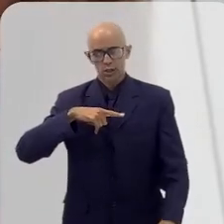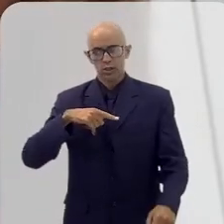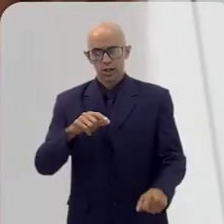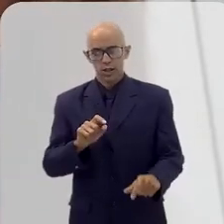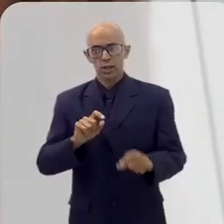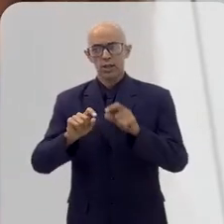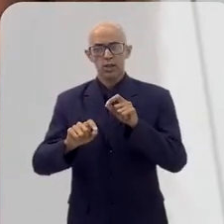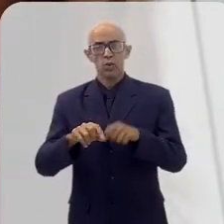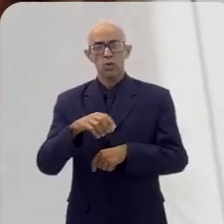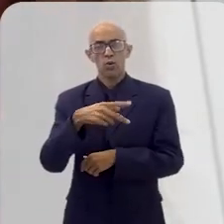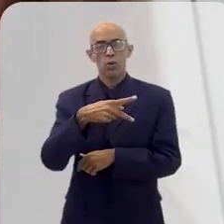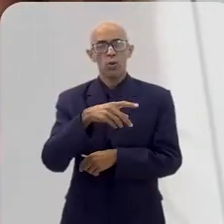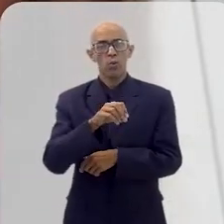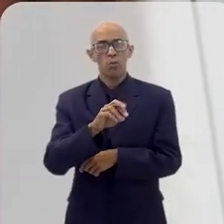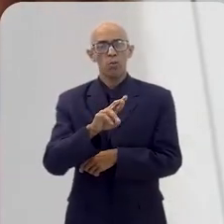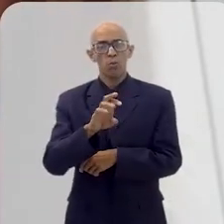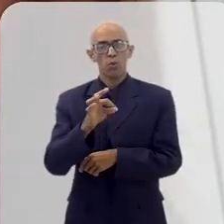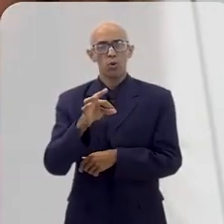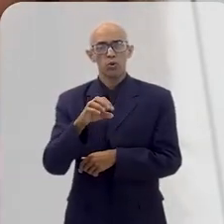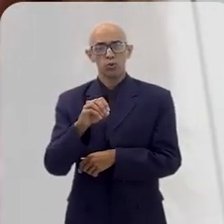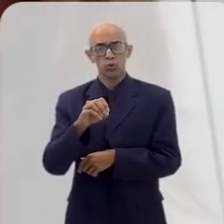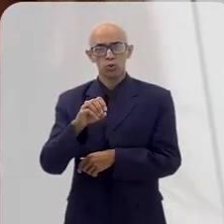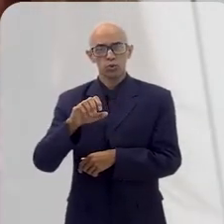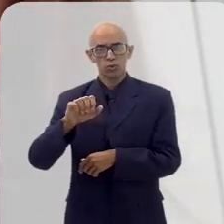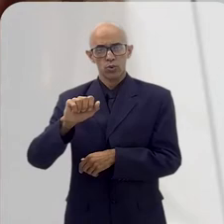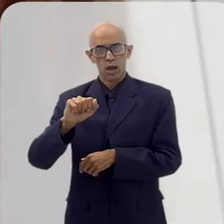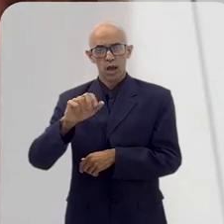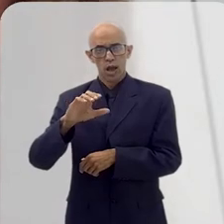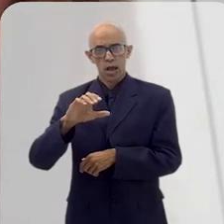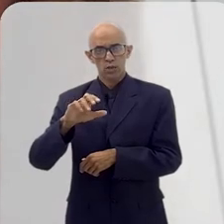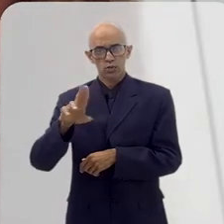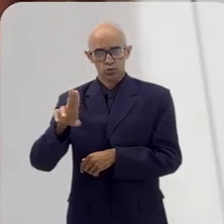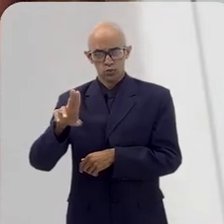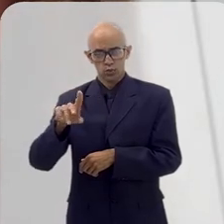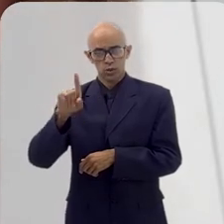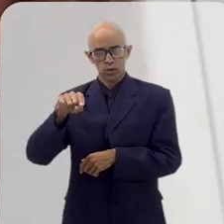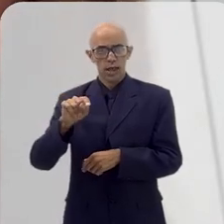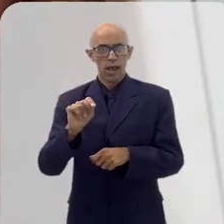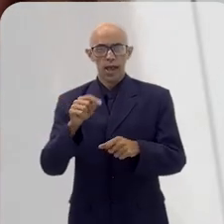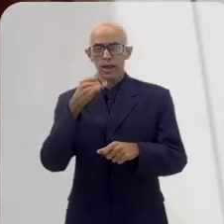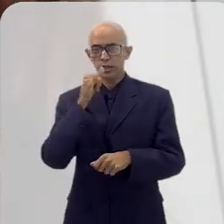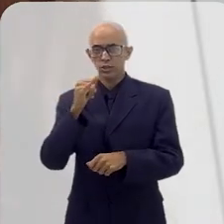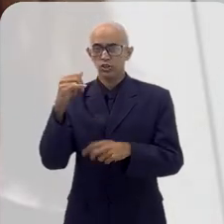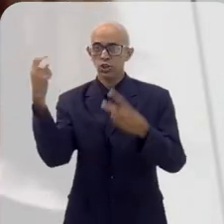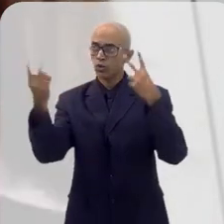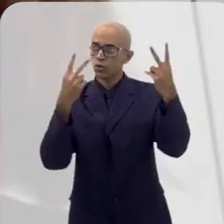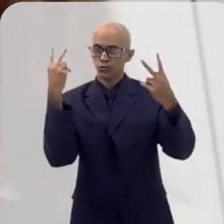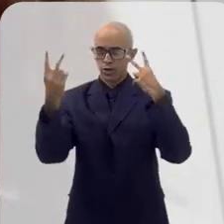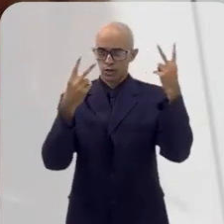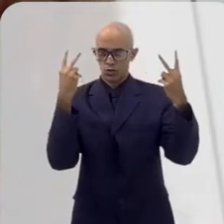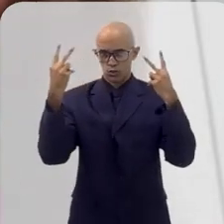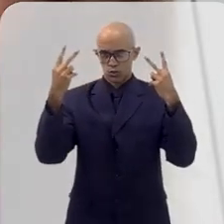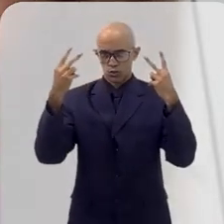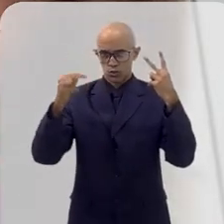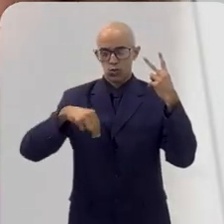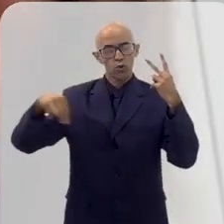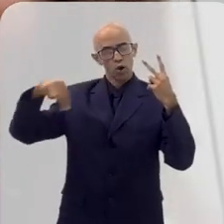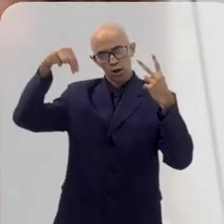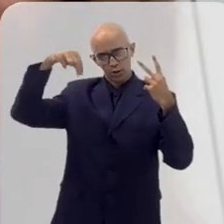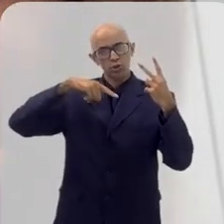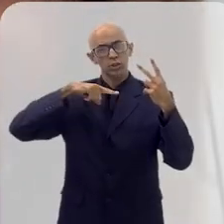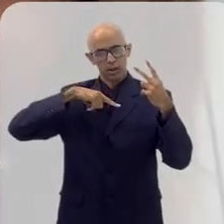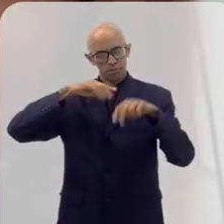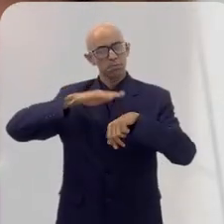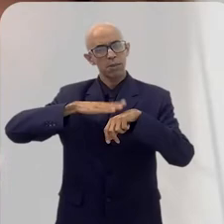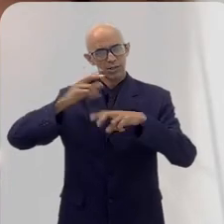eólica offshore. Temos o Porto do Açú. Na verdade, o Rio de Janeiro tem vocação para a eólica offshore, porque nós temos o recurso, que é o vento.